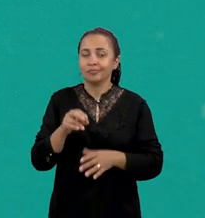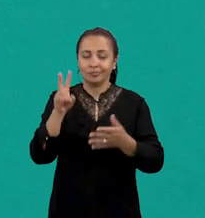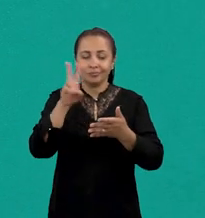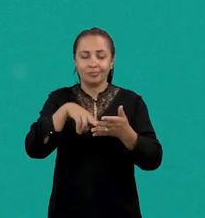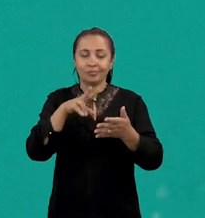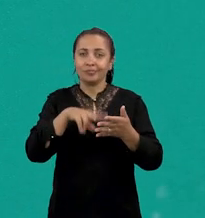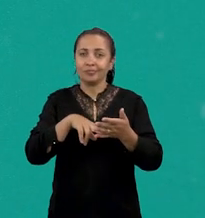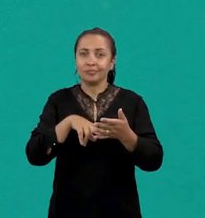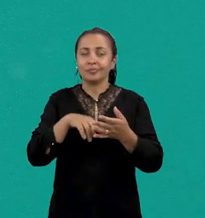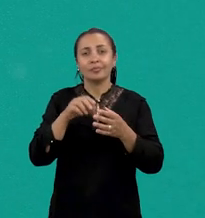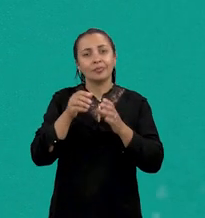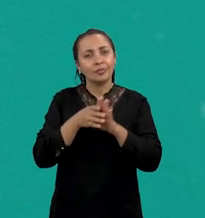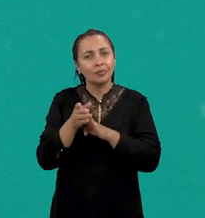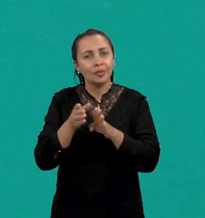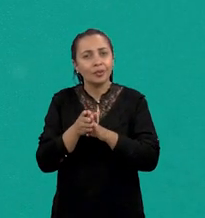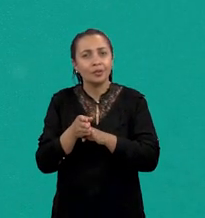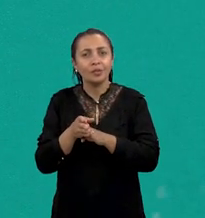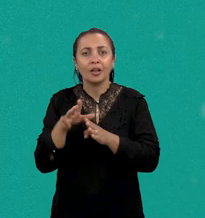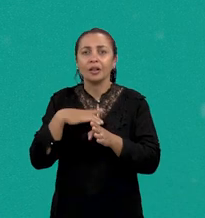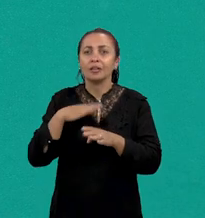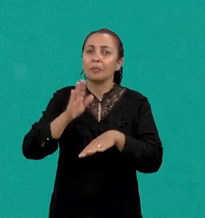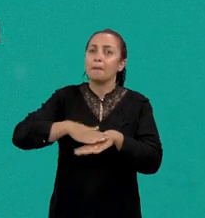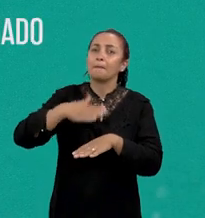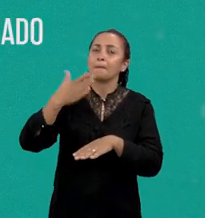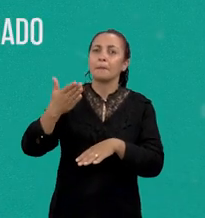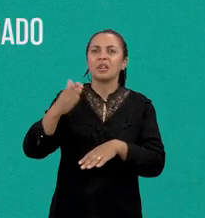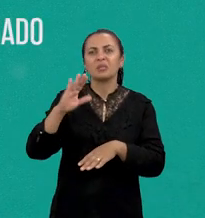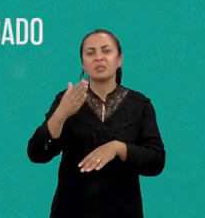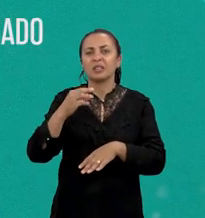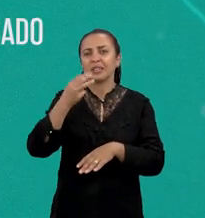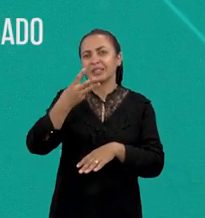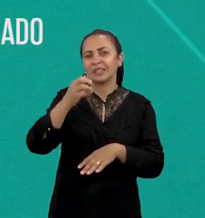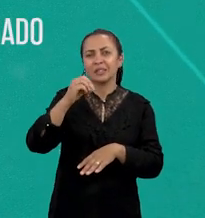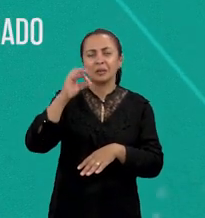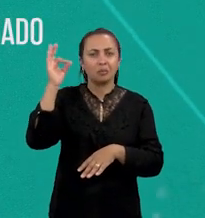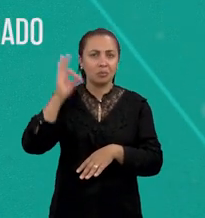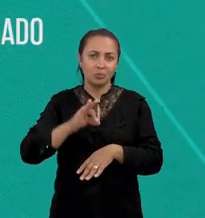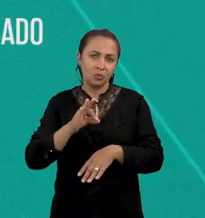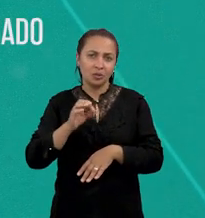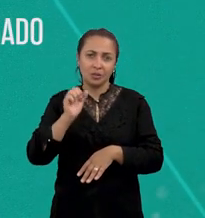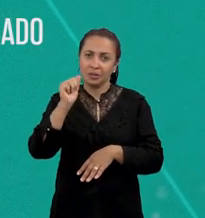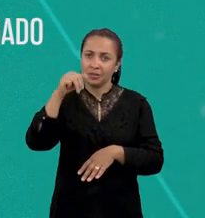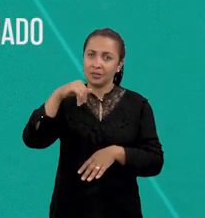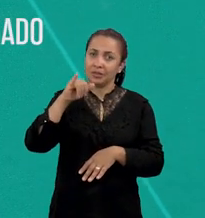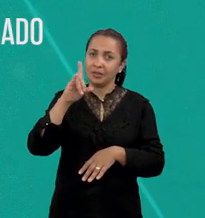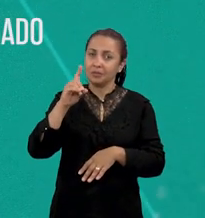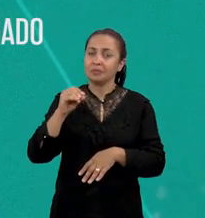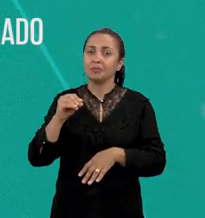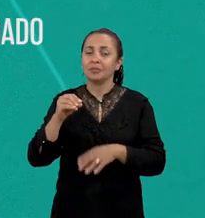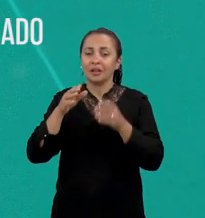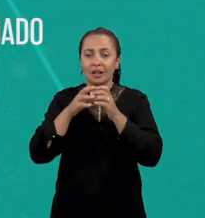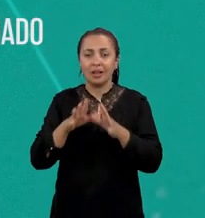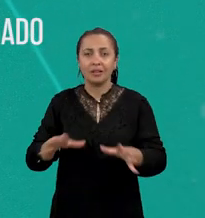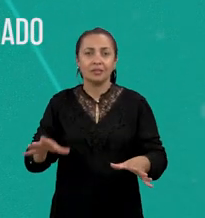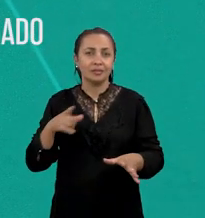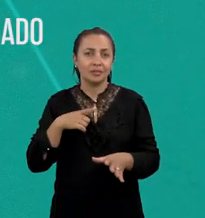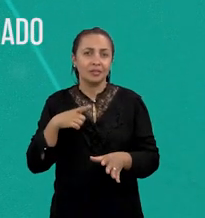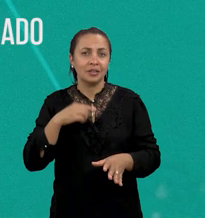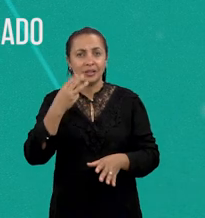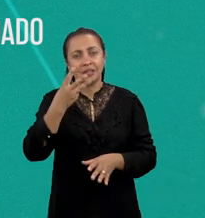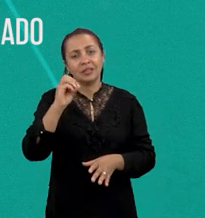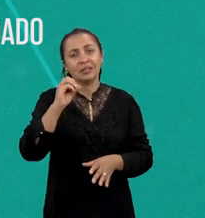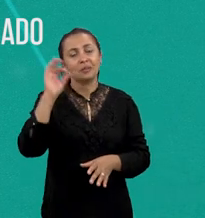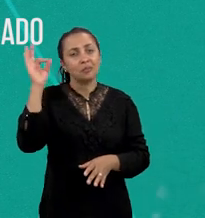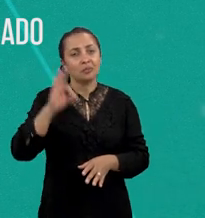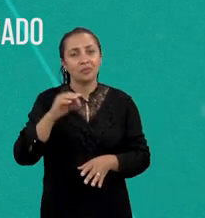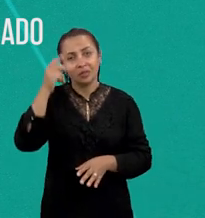Na literatura, se recomenda acima de, no mínimo, 30% de amido, que as raízes tenham pelo